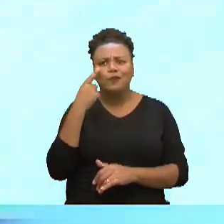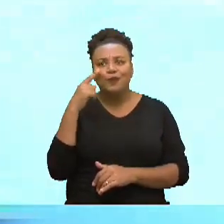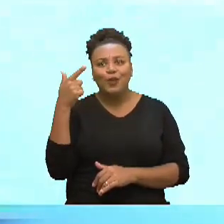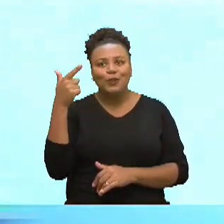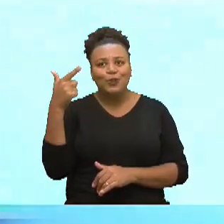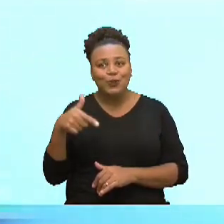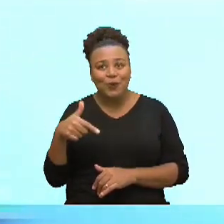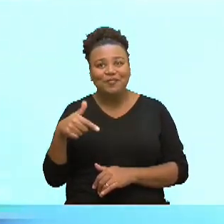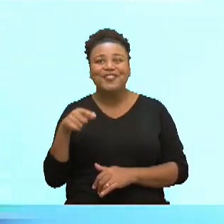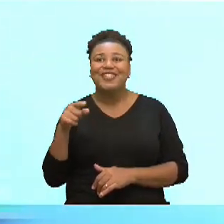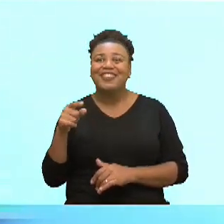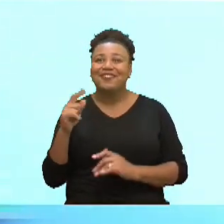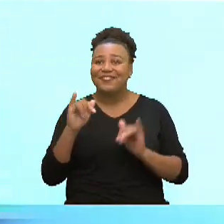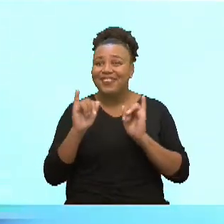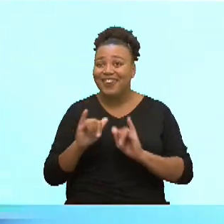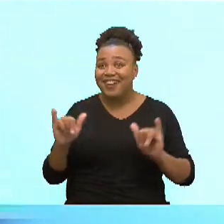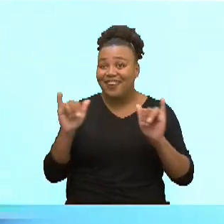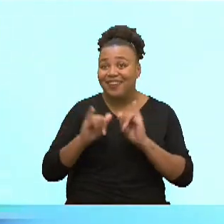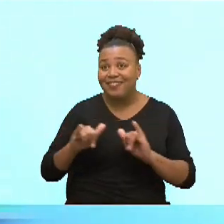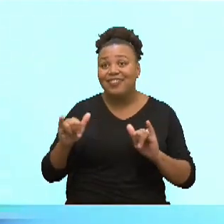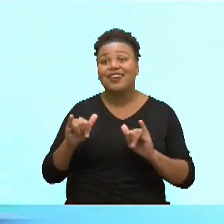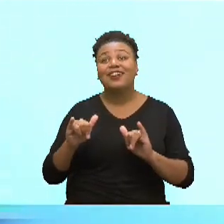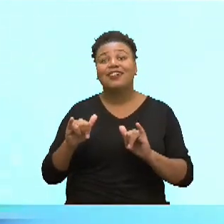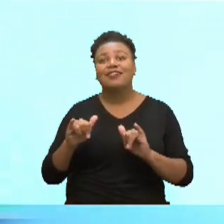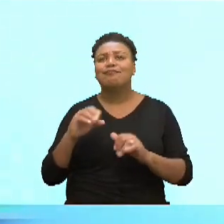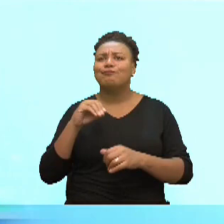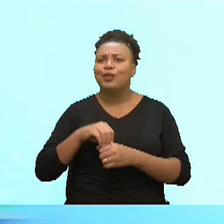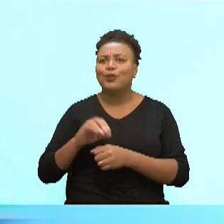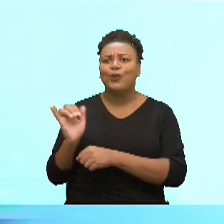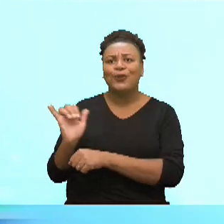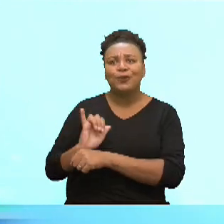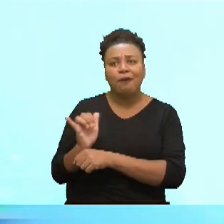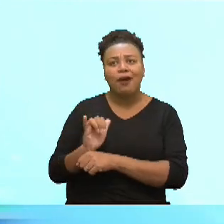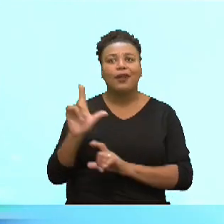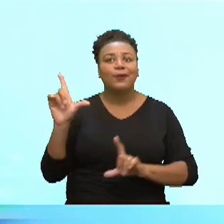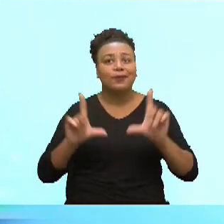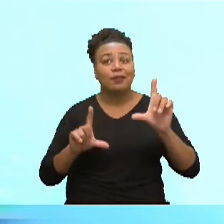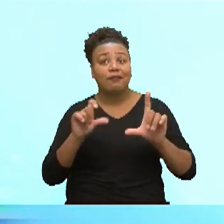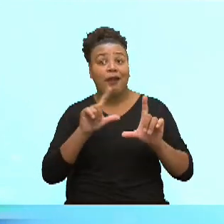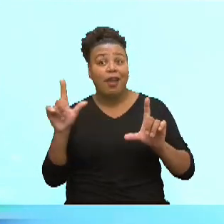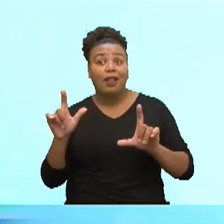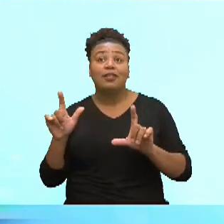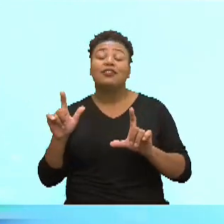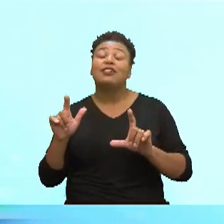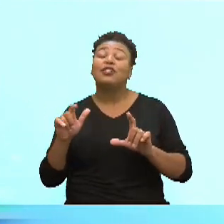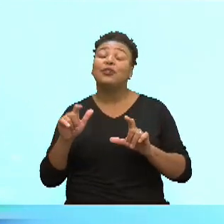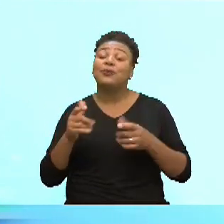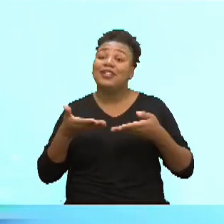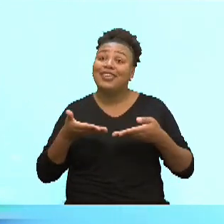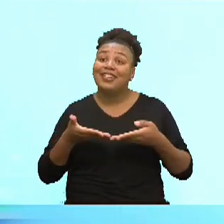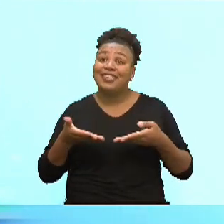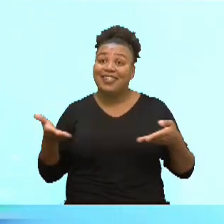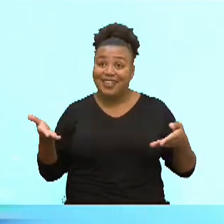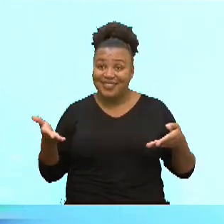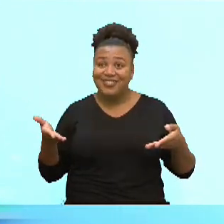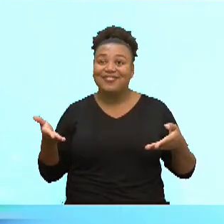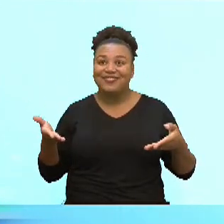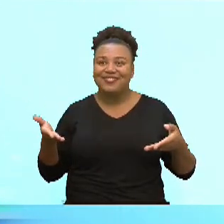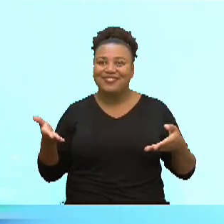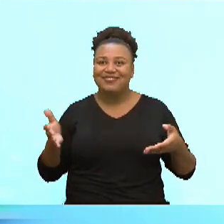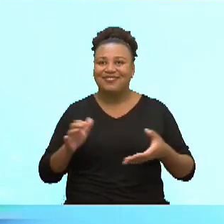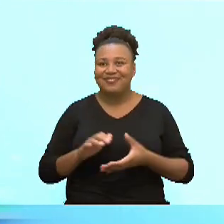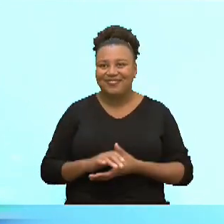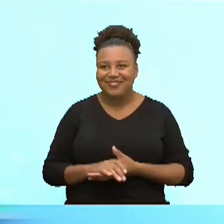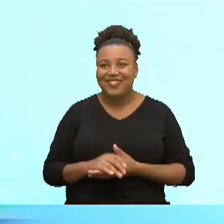essa e outras edições do Faça a Diferença no canal da TV Assembleia no YouTube no endereço que a gente exibe aqui na